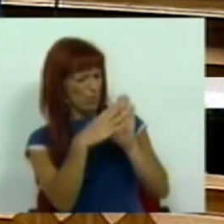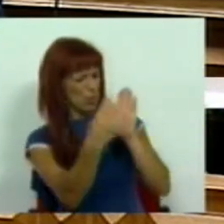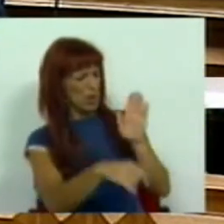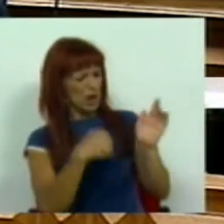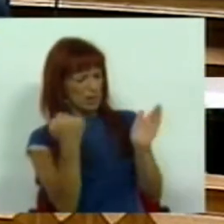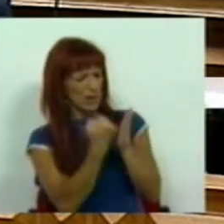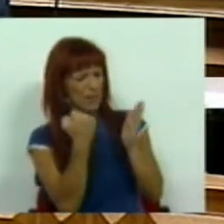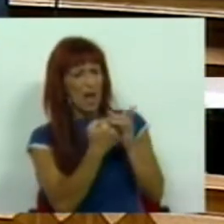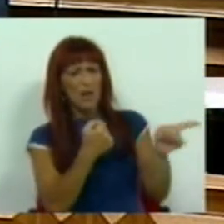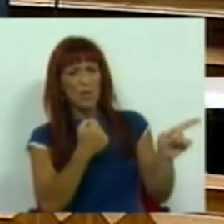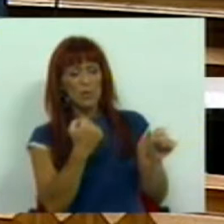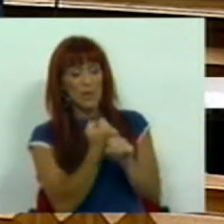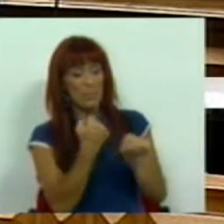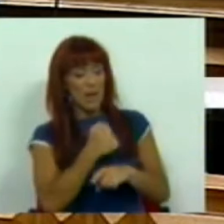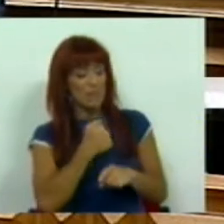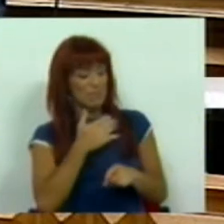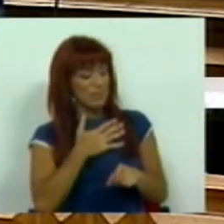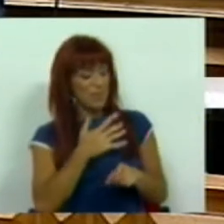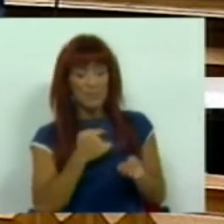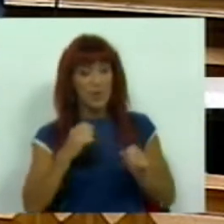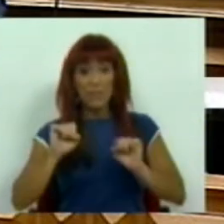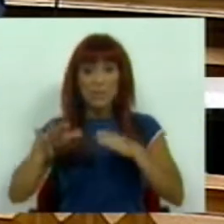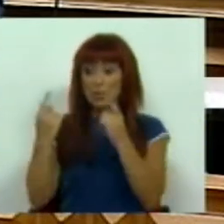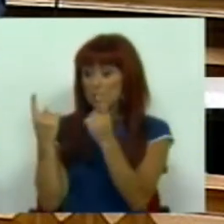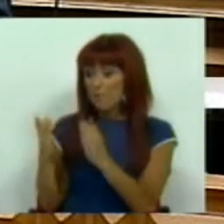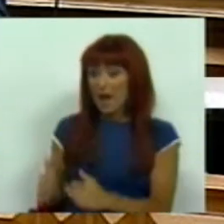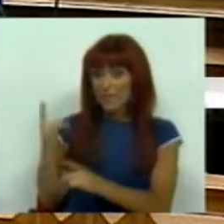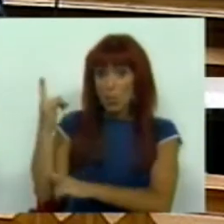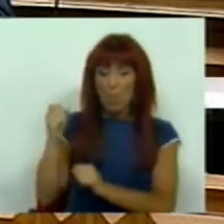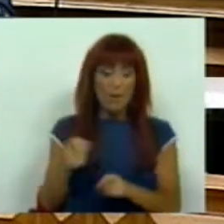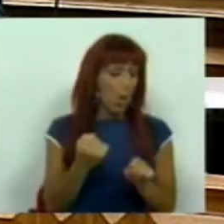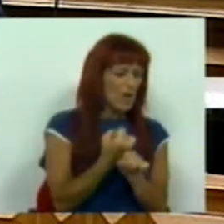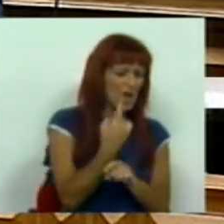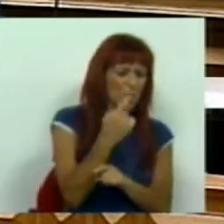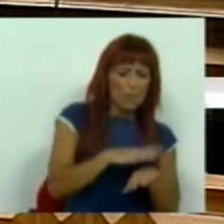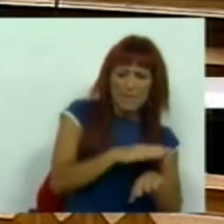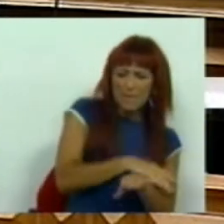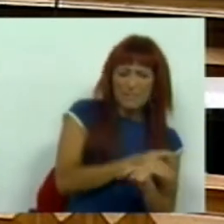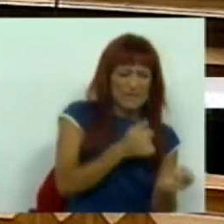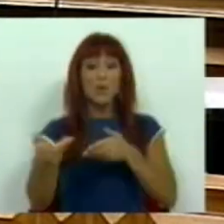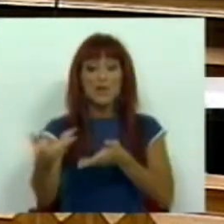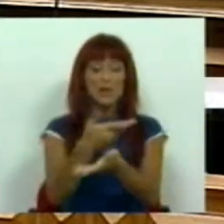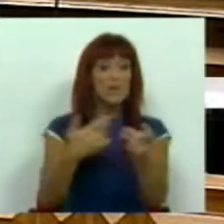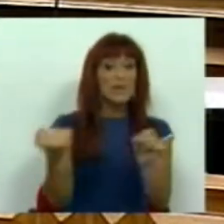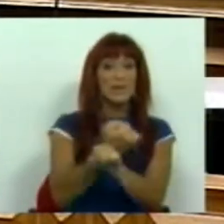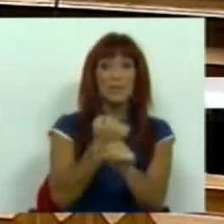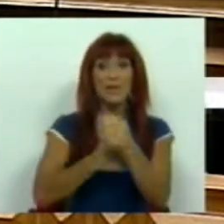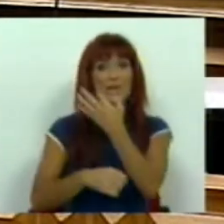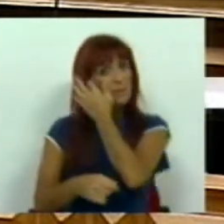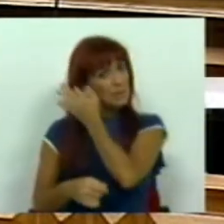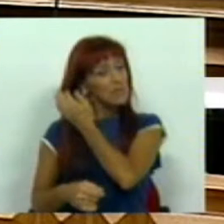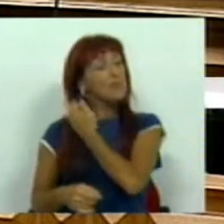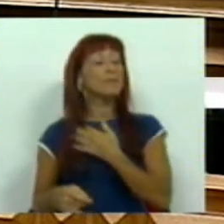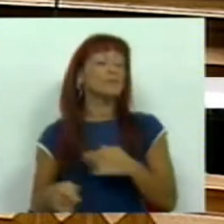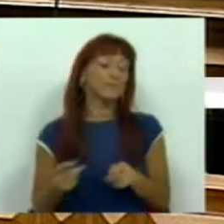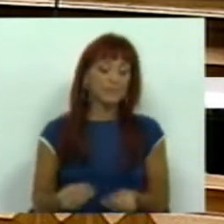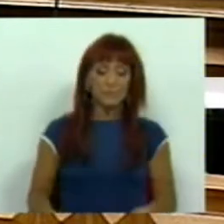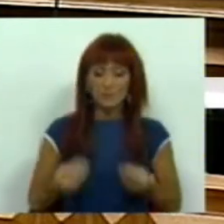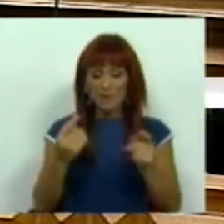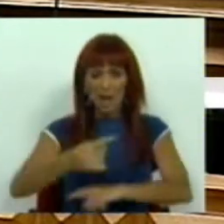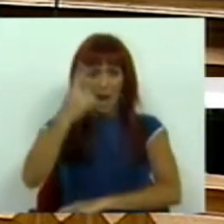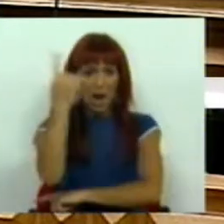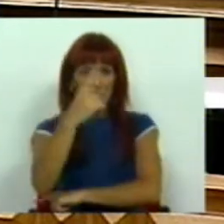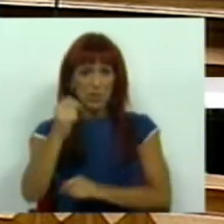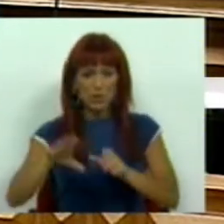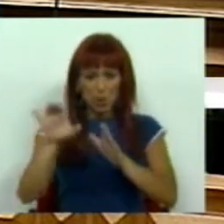modelo de trabalho dependente, por iniciativa de uma das partes ou de uma entidade administrativa. Vale, entregar à